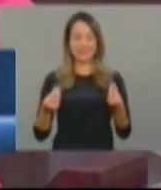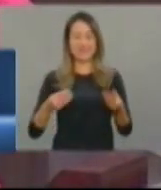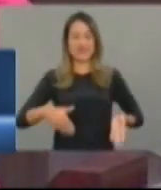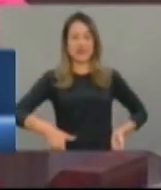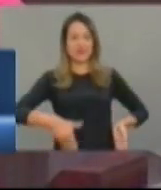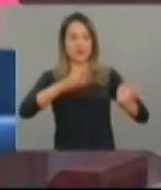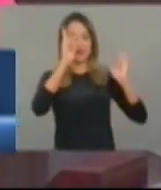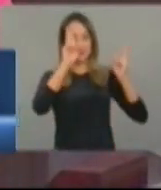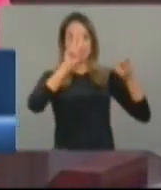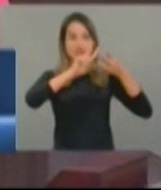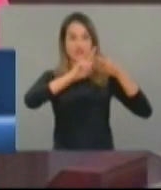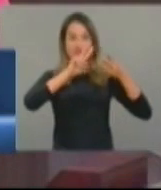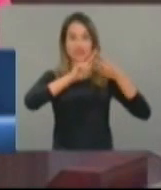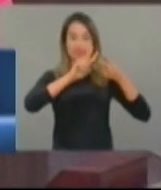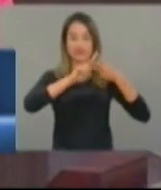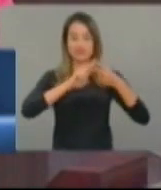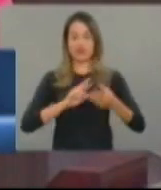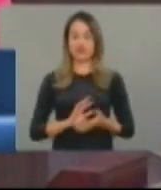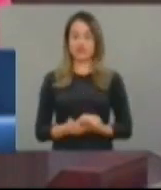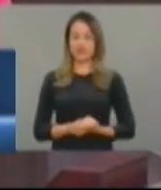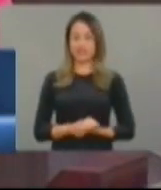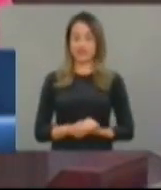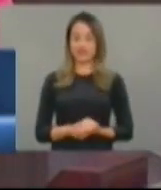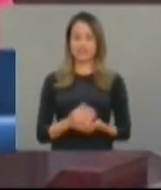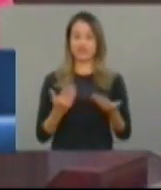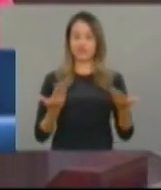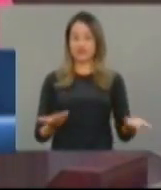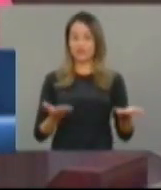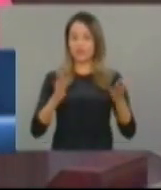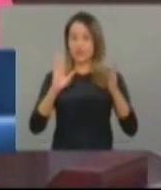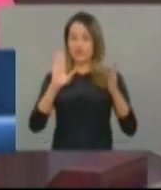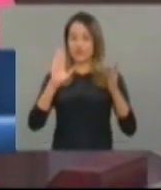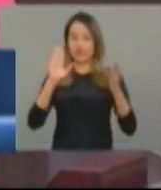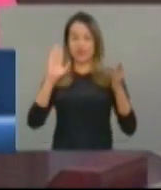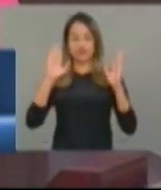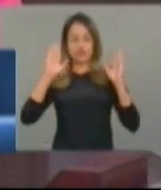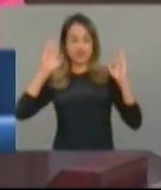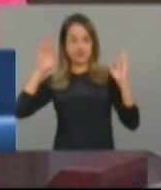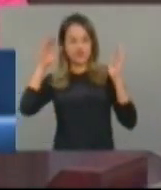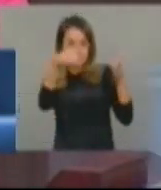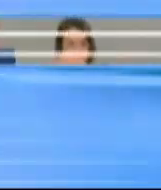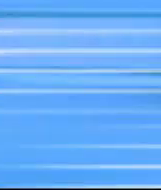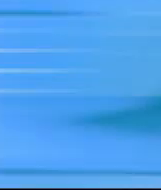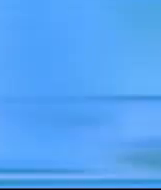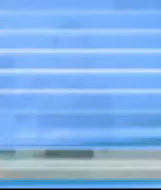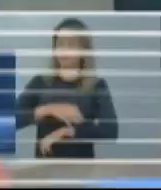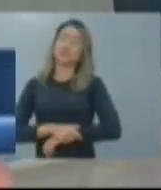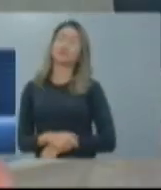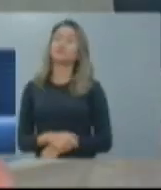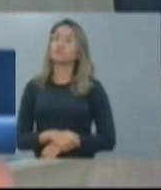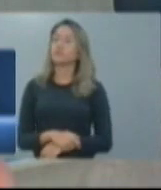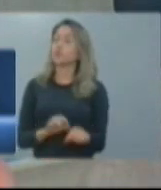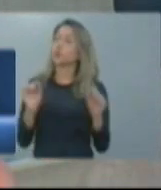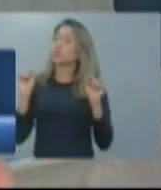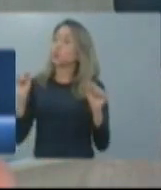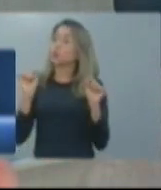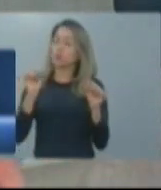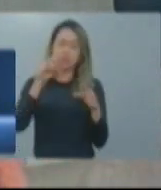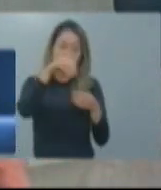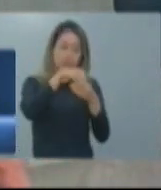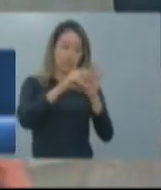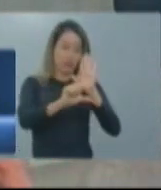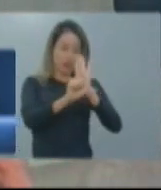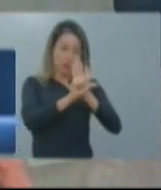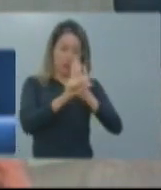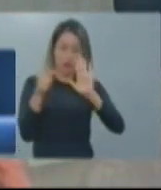socioeducativo, onde o foco principal é reduzir a superlotação. O que está na lei no papel é lindo,